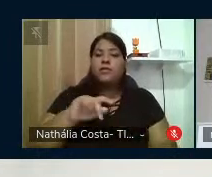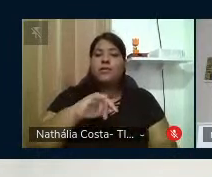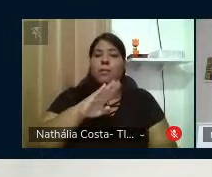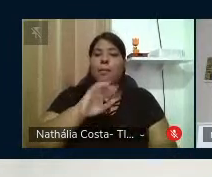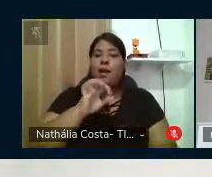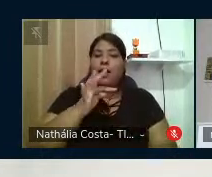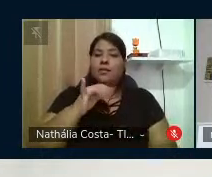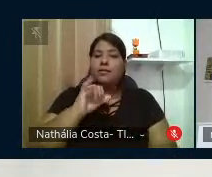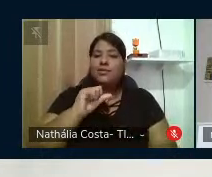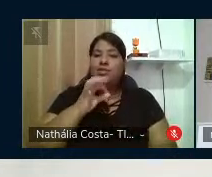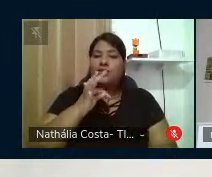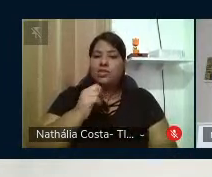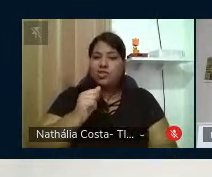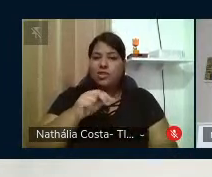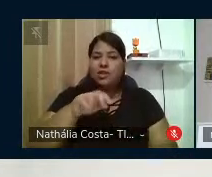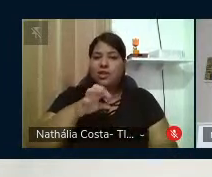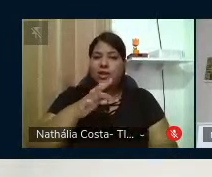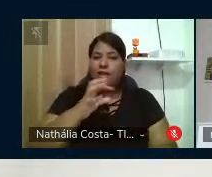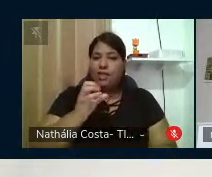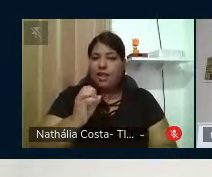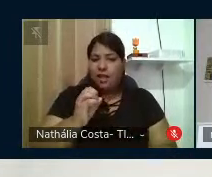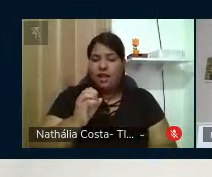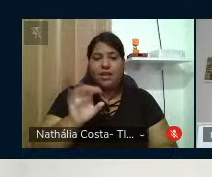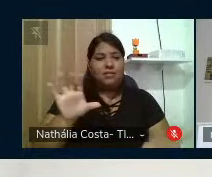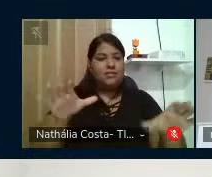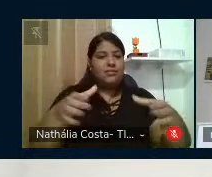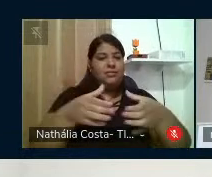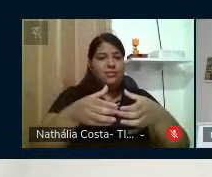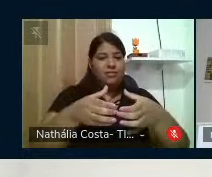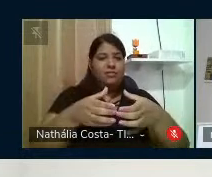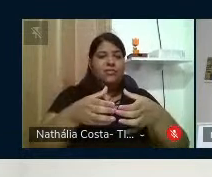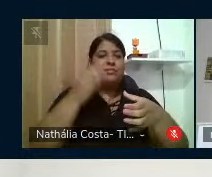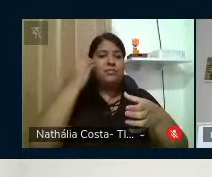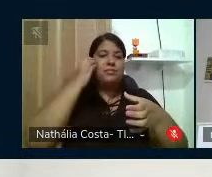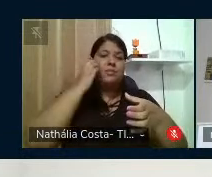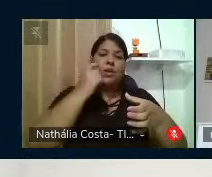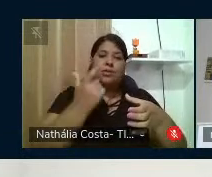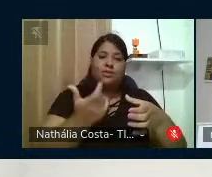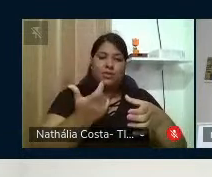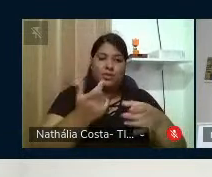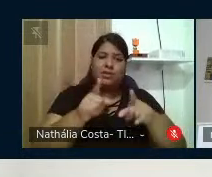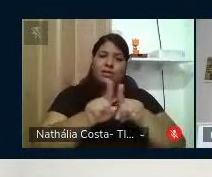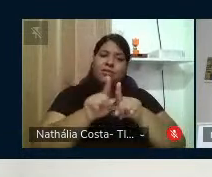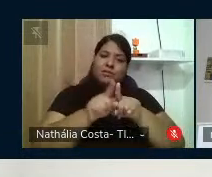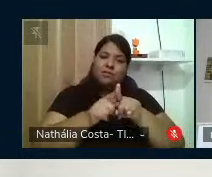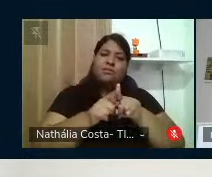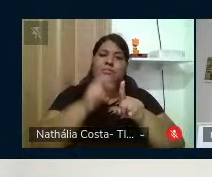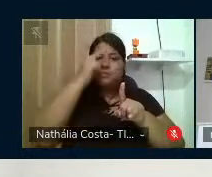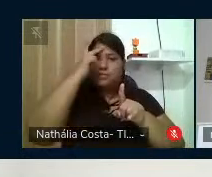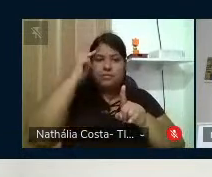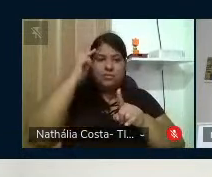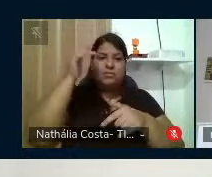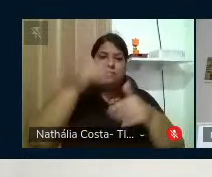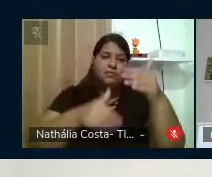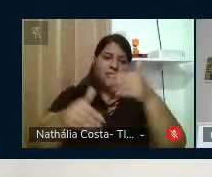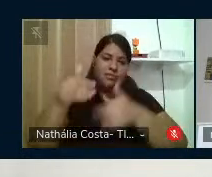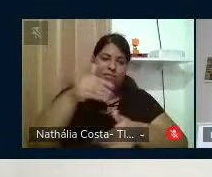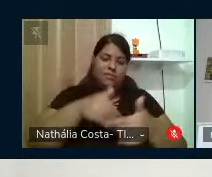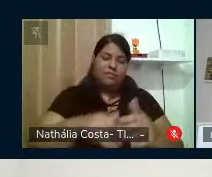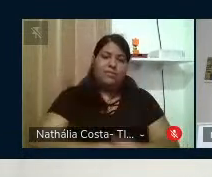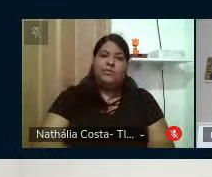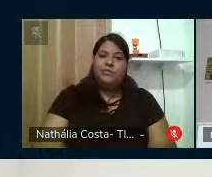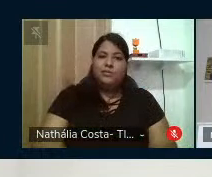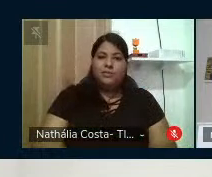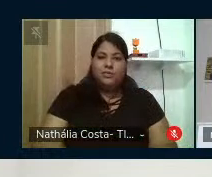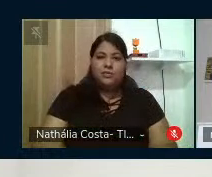José Batista Neto, pela Cátedra Paulo Freire e demais componentes,